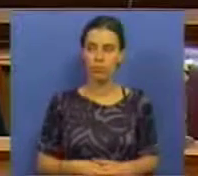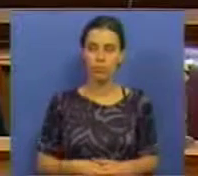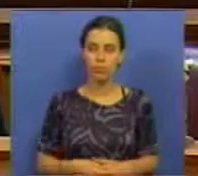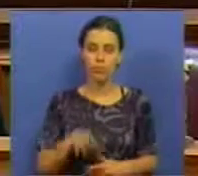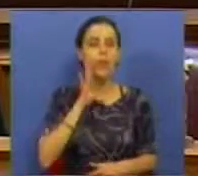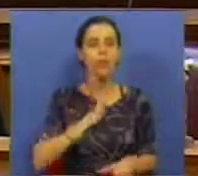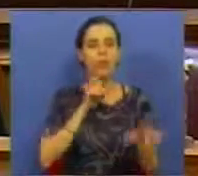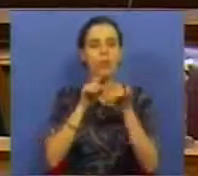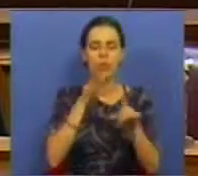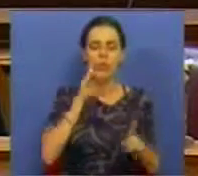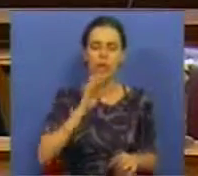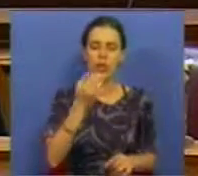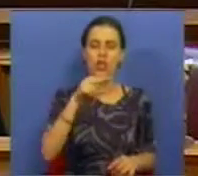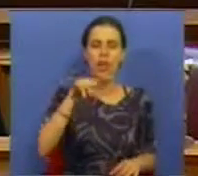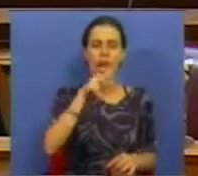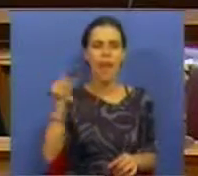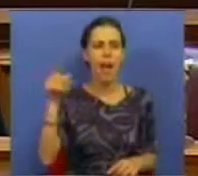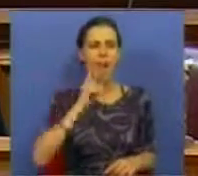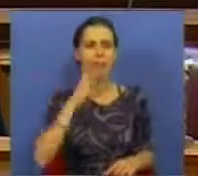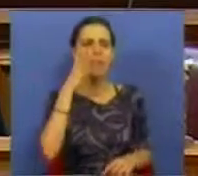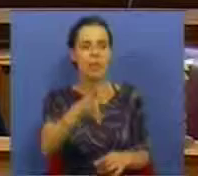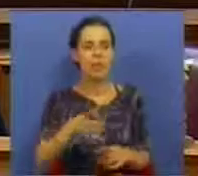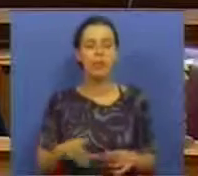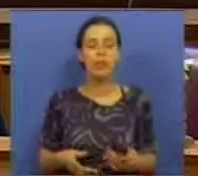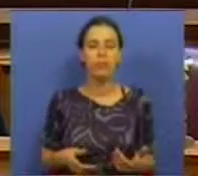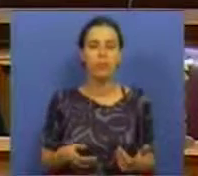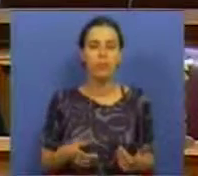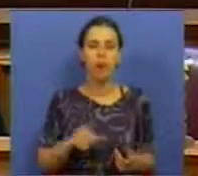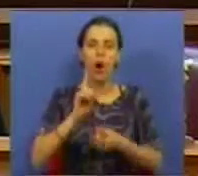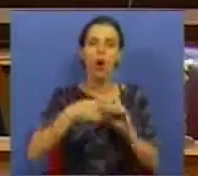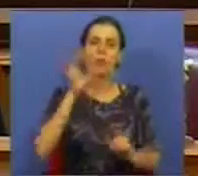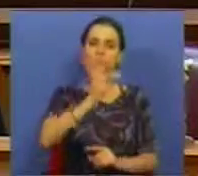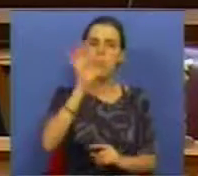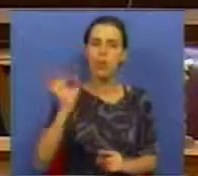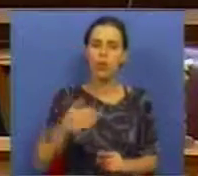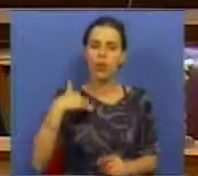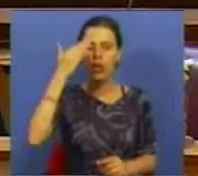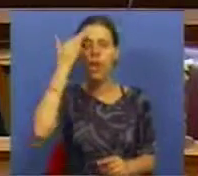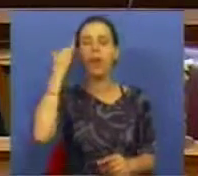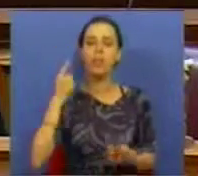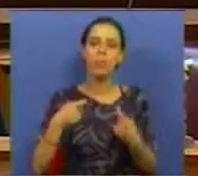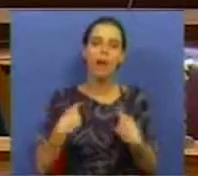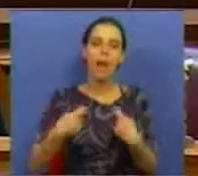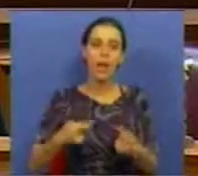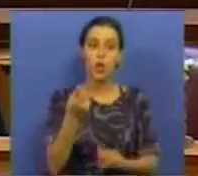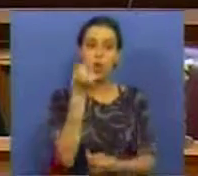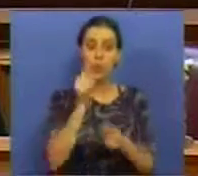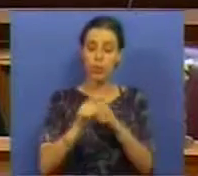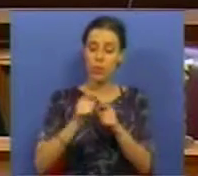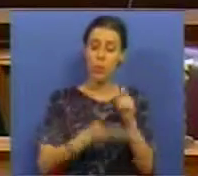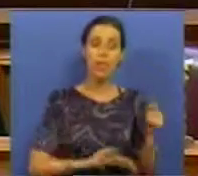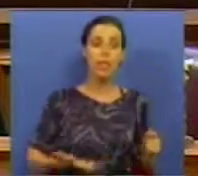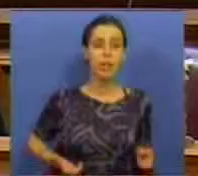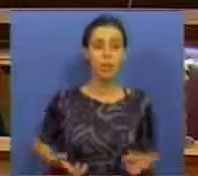A Sra. Deputada Sónia Fortunzinhos diz qual é a percentagem que nós achamos que devia ser gasta em subsídio de